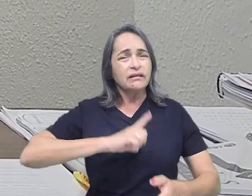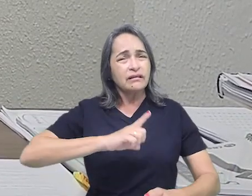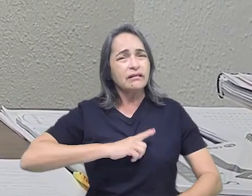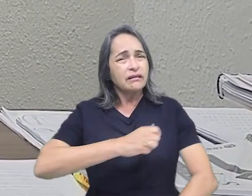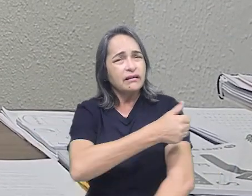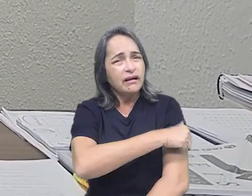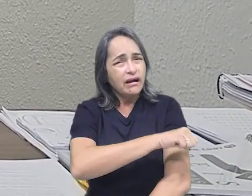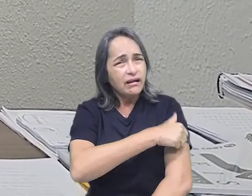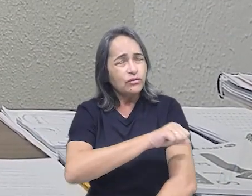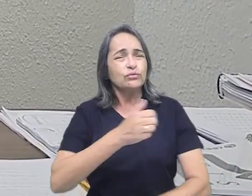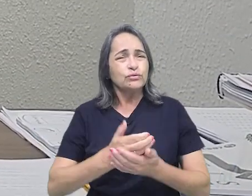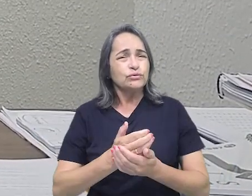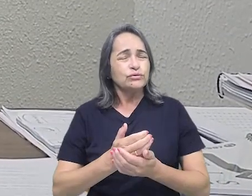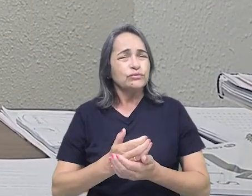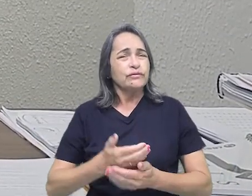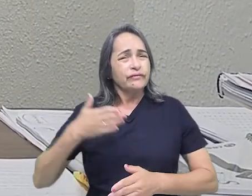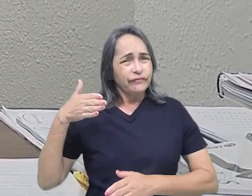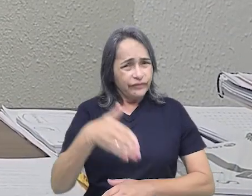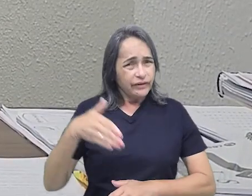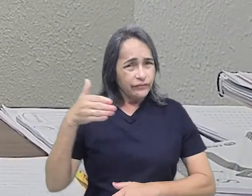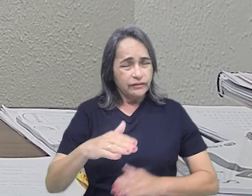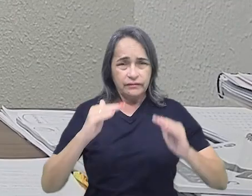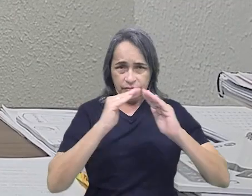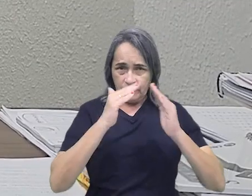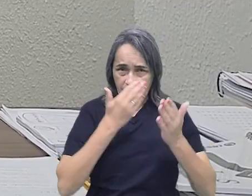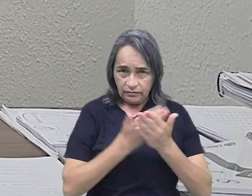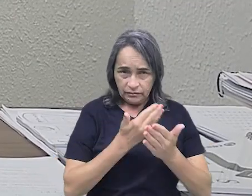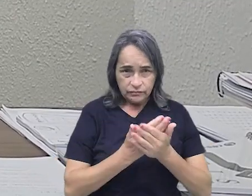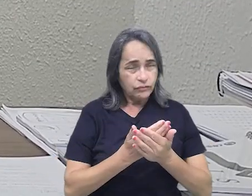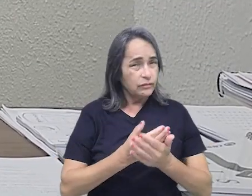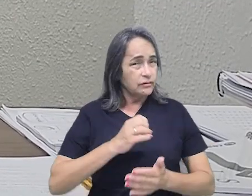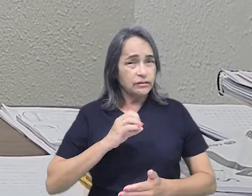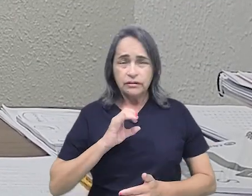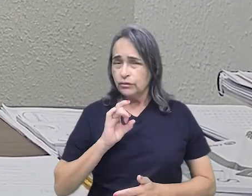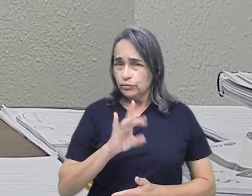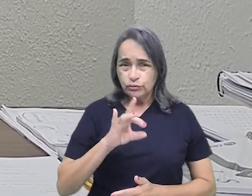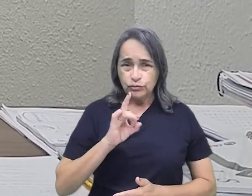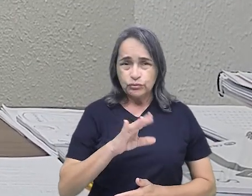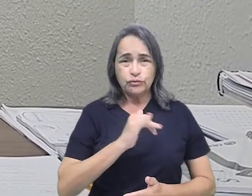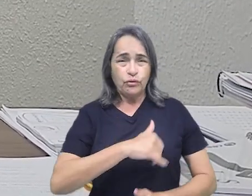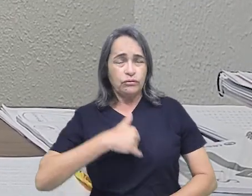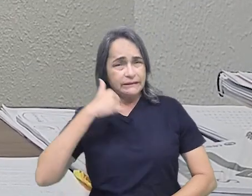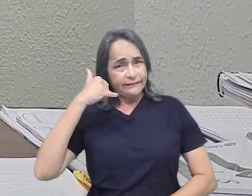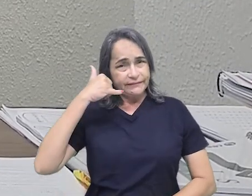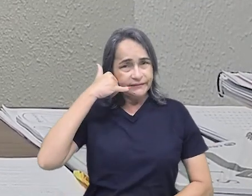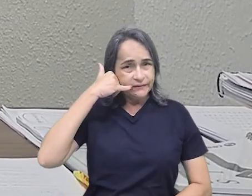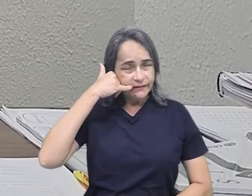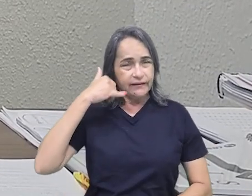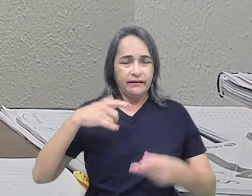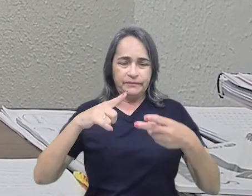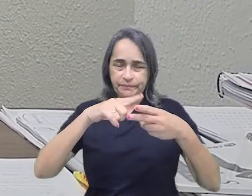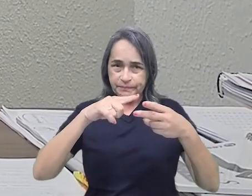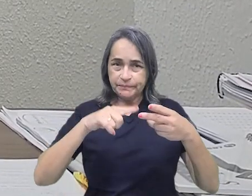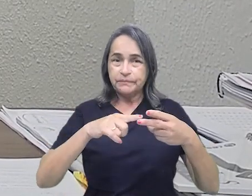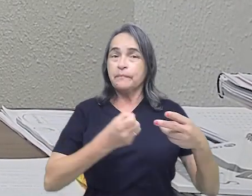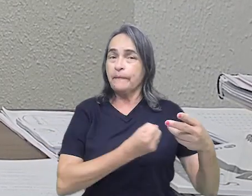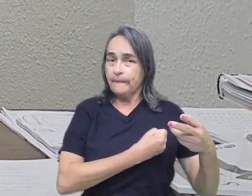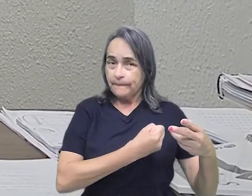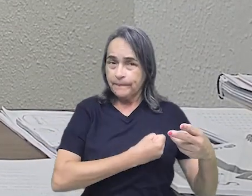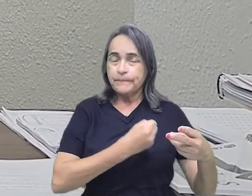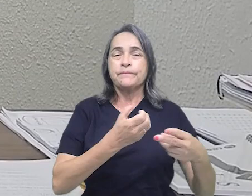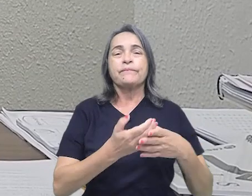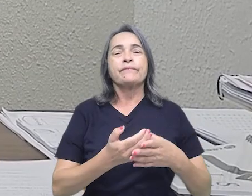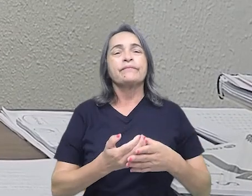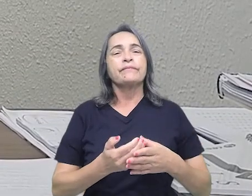não esteja frequentando a sala de aula, só é fazer uma ligação para esses dois números